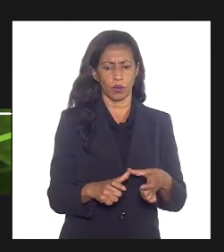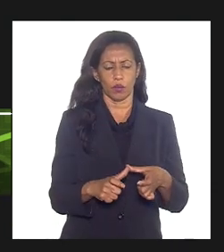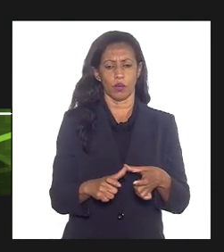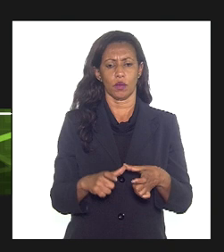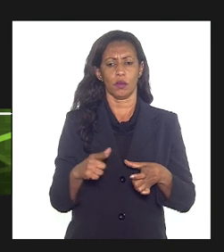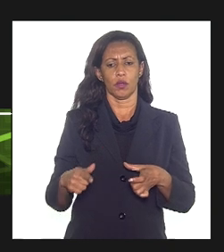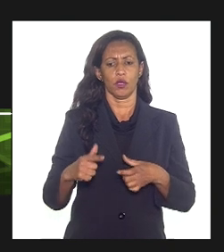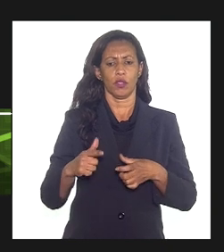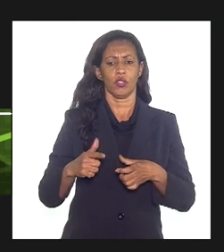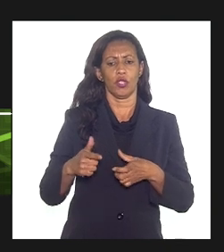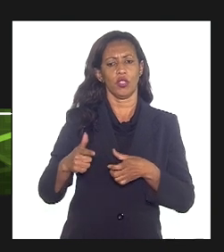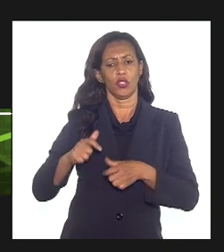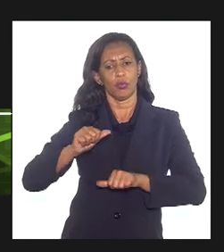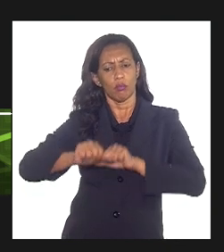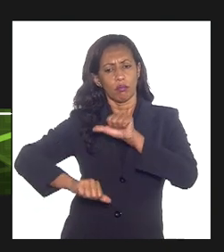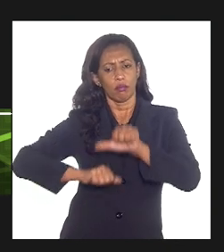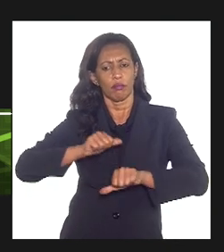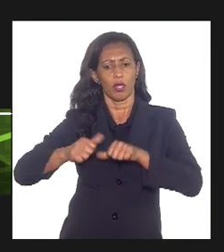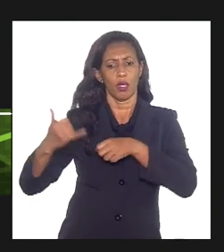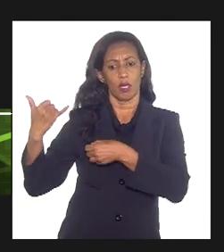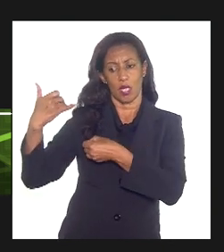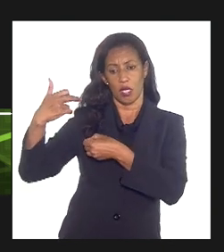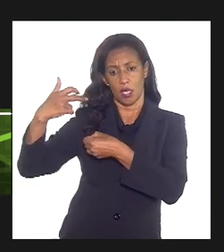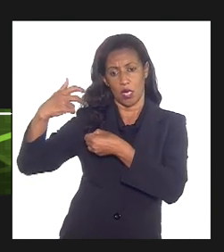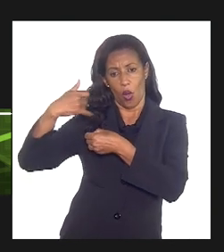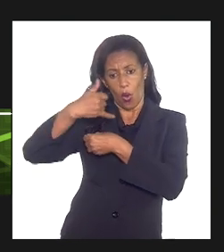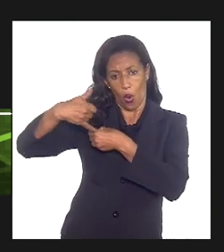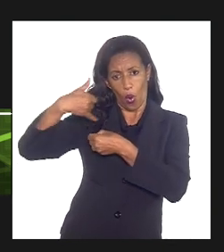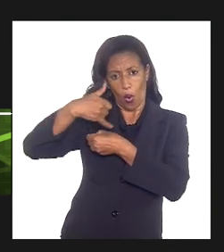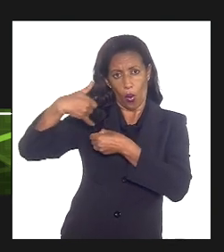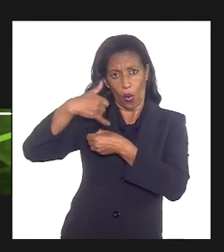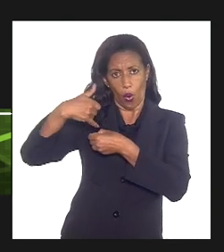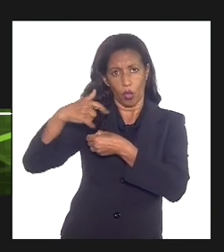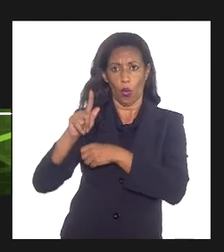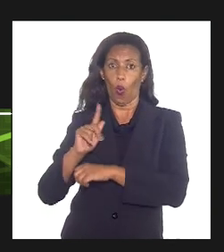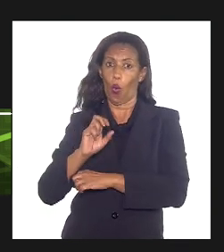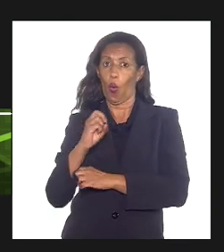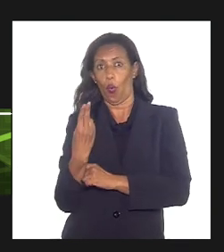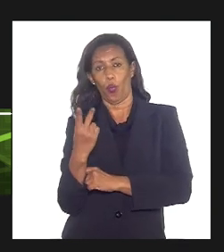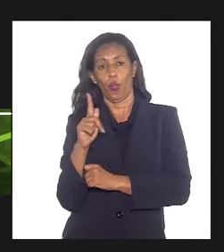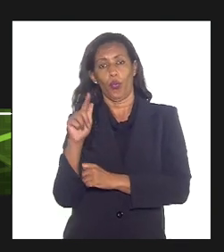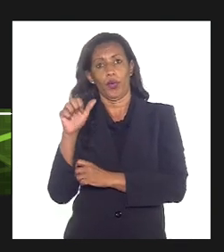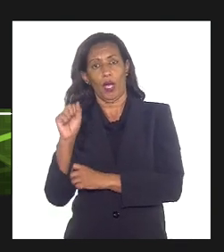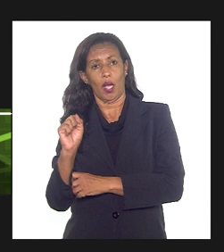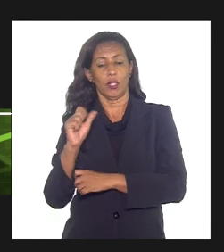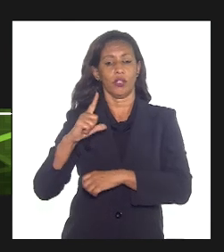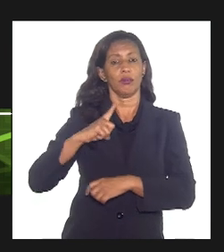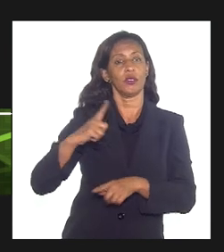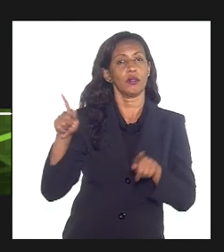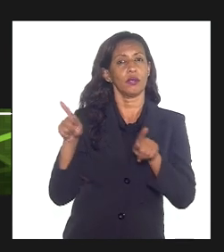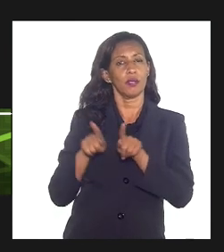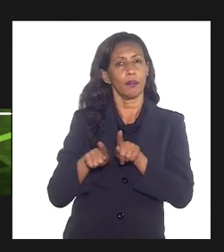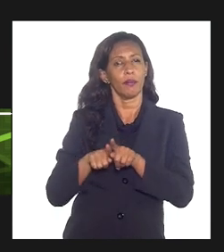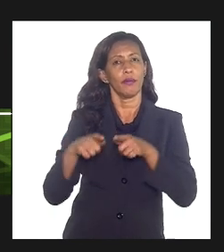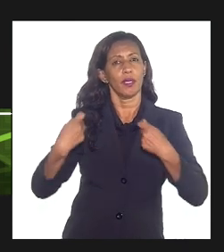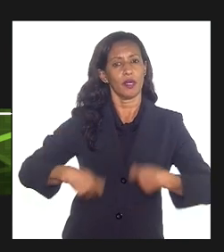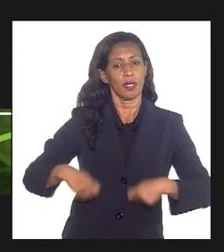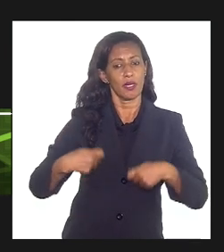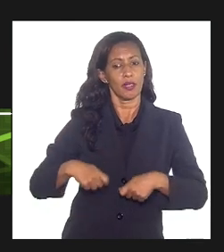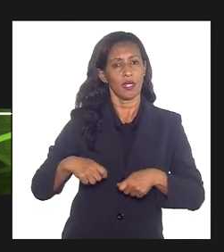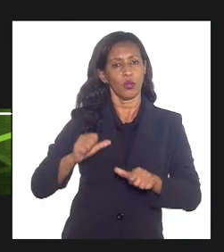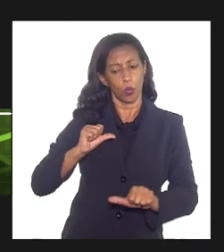seja de processamento desse óleo, desse gás extraído, você tem também a necessidade, por obrigação legal, de fazer a